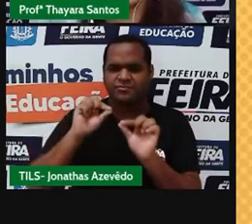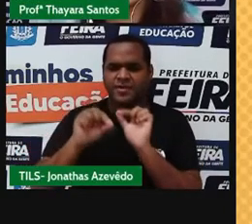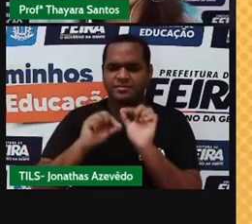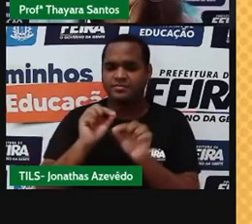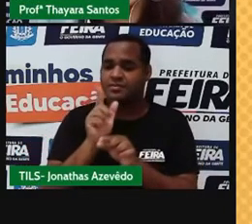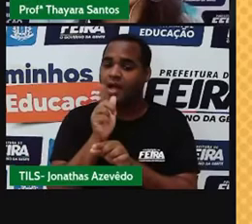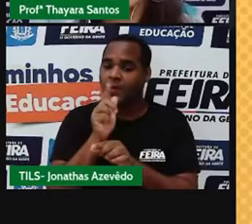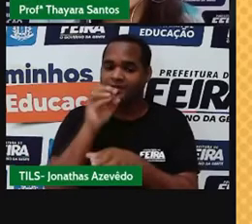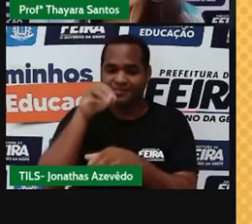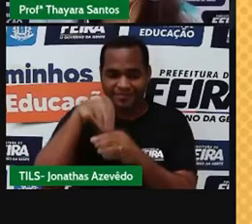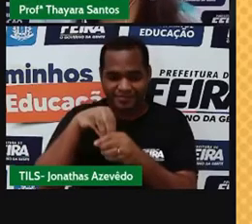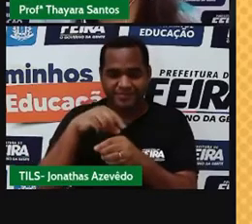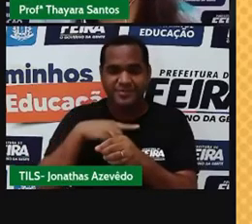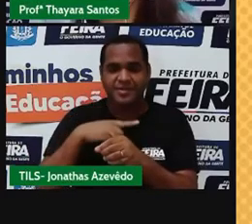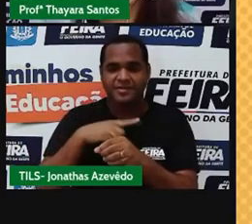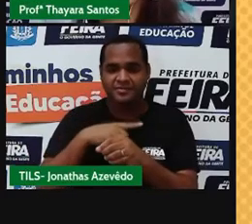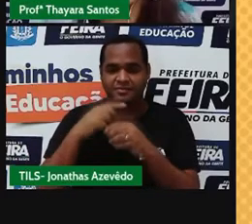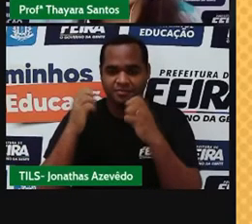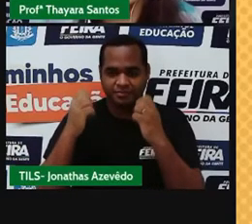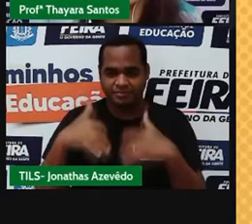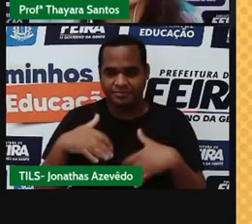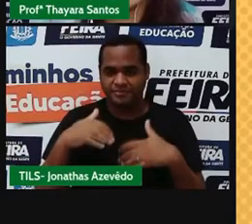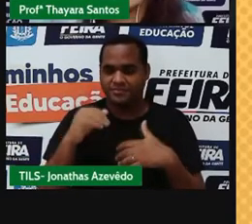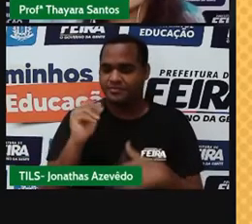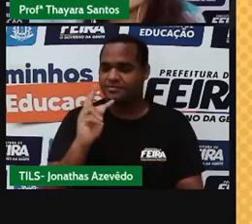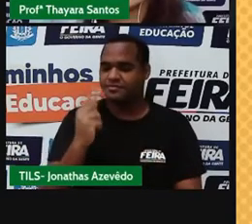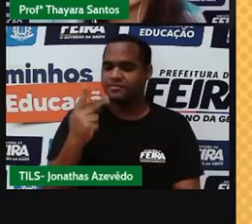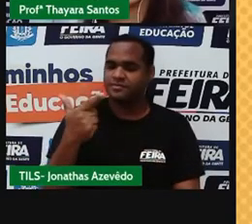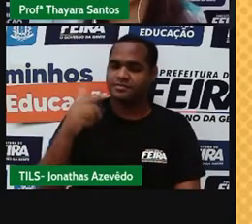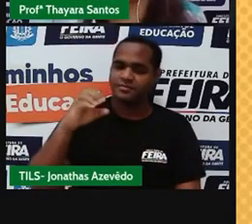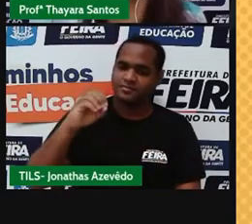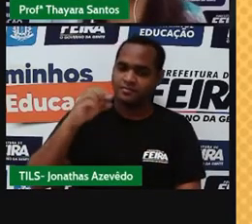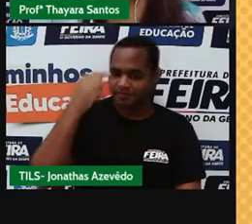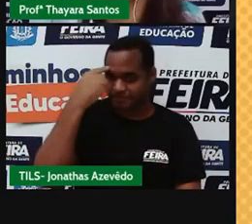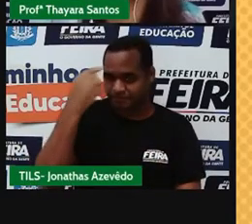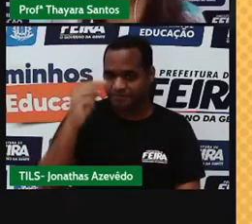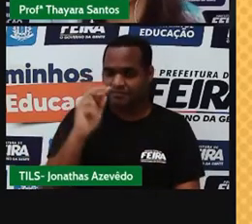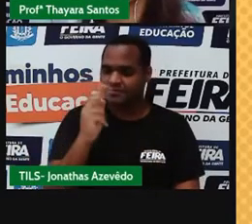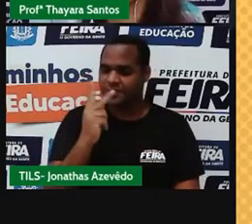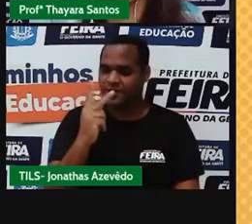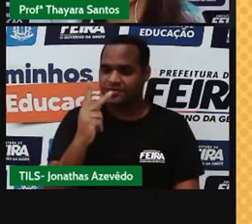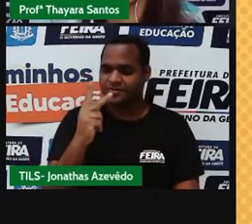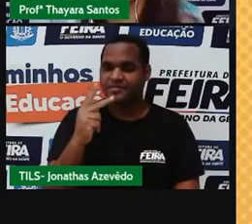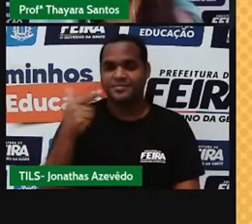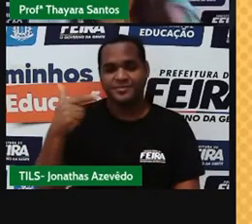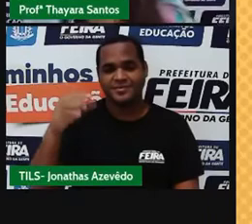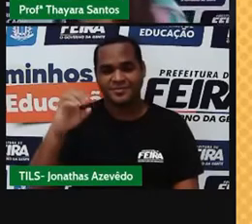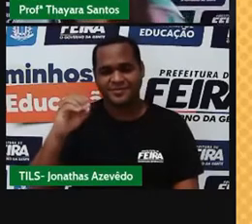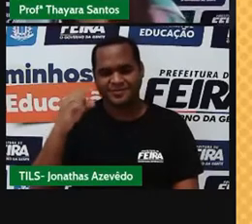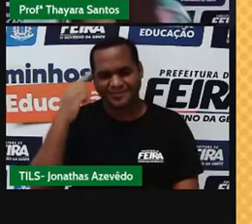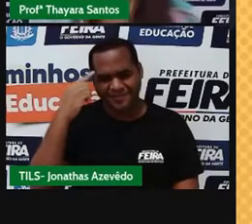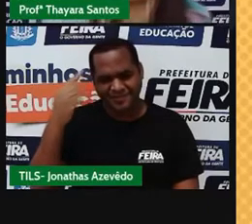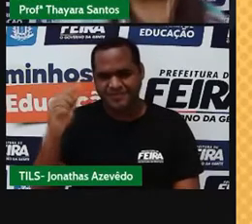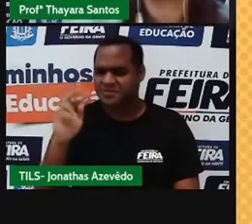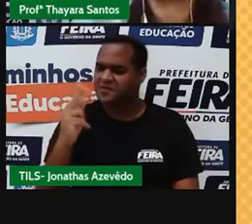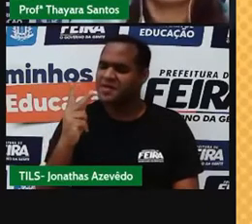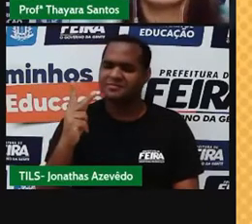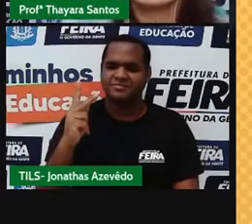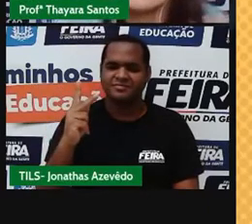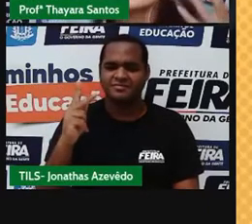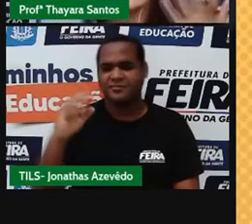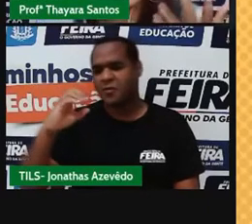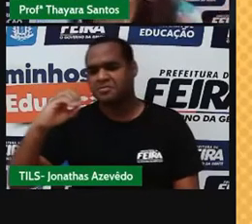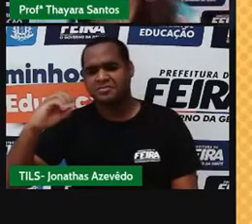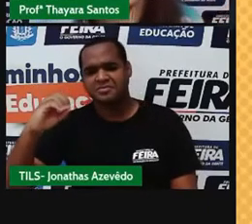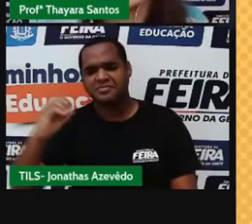dizer que a água é composta por dois átomos de hidrogênio e um átomo de oxigênio. Aí vocês podem se perguntar, ó, mas eu não tô